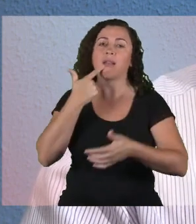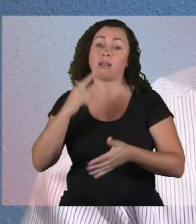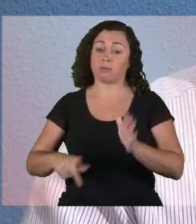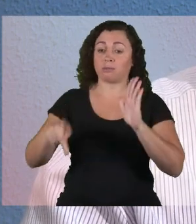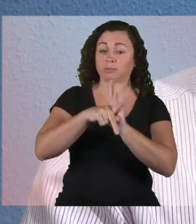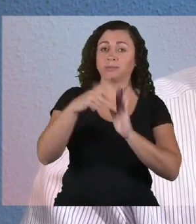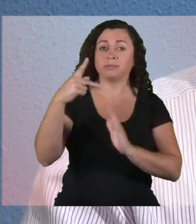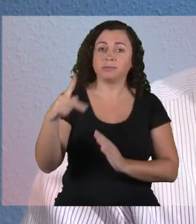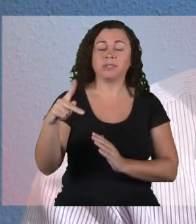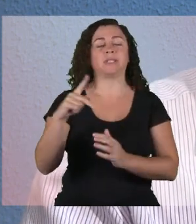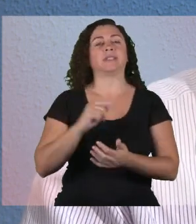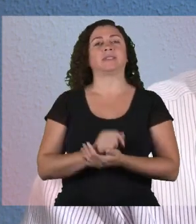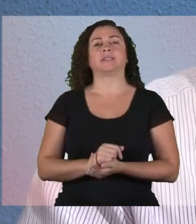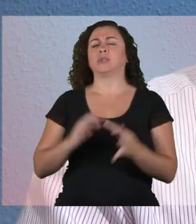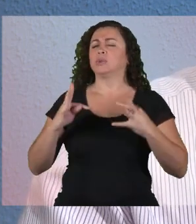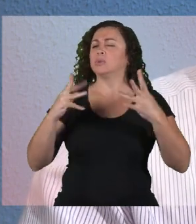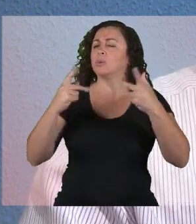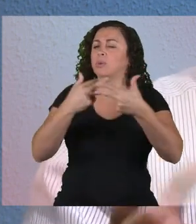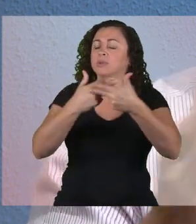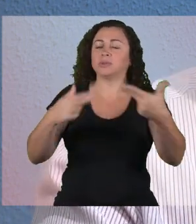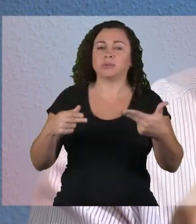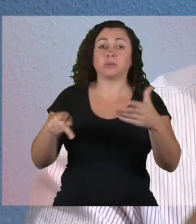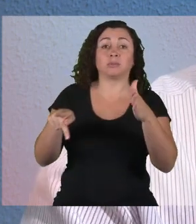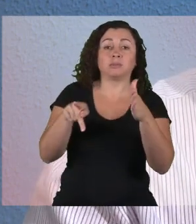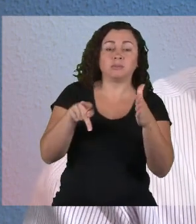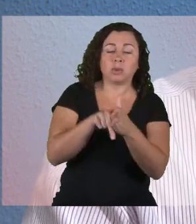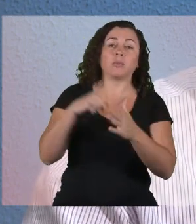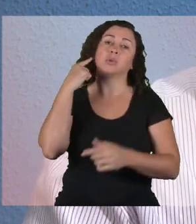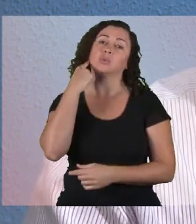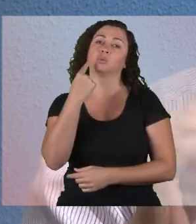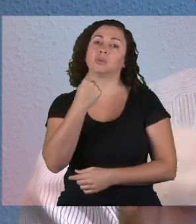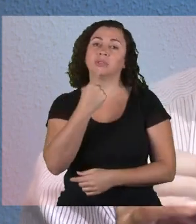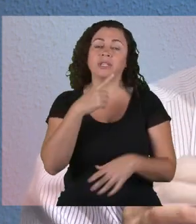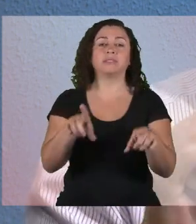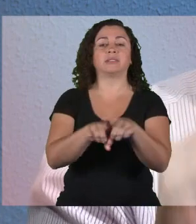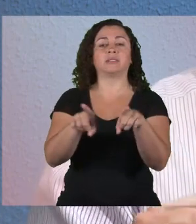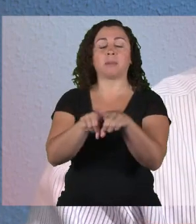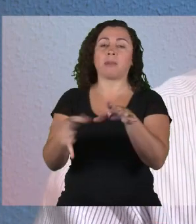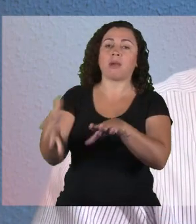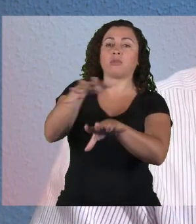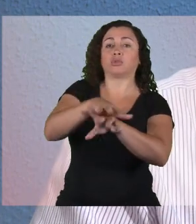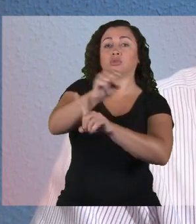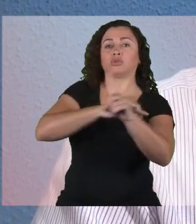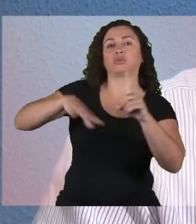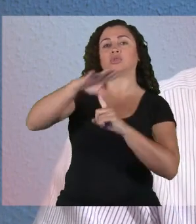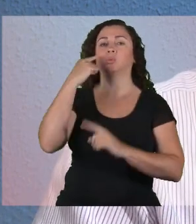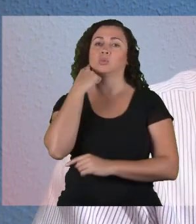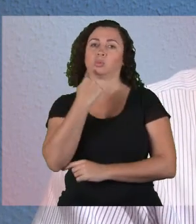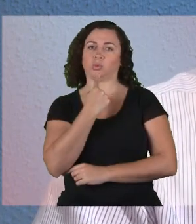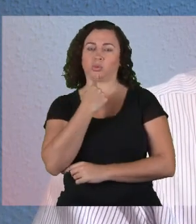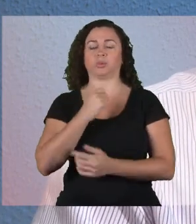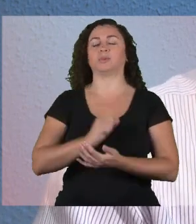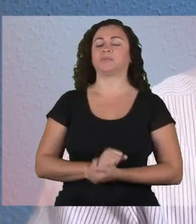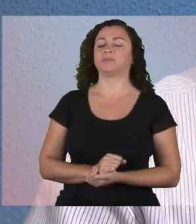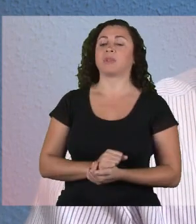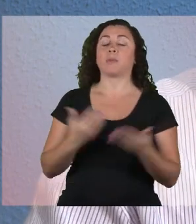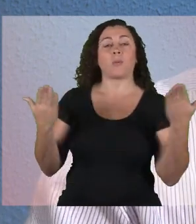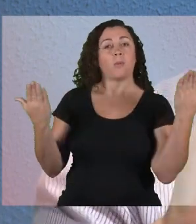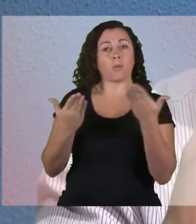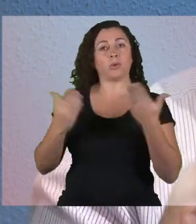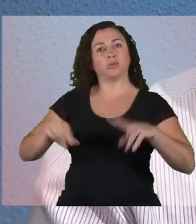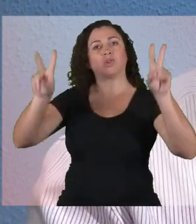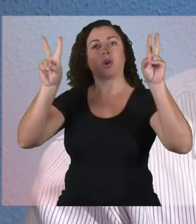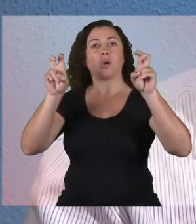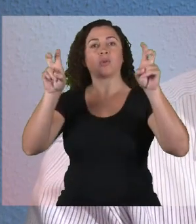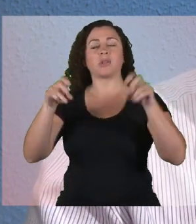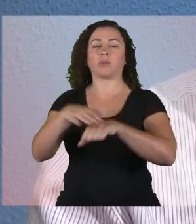brasileira de sinais e toda essa questão que envolve a surdez e a inclusão social dos surdos. Então